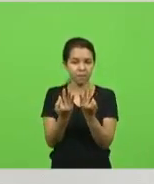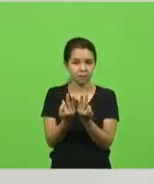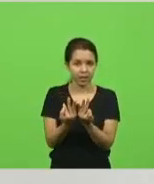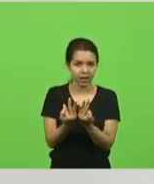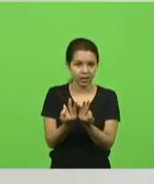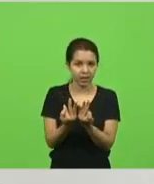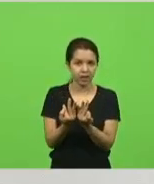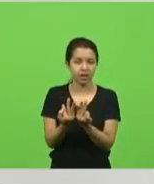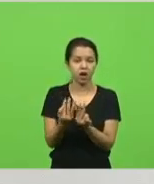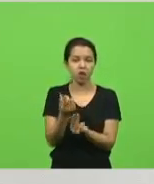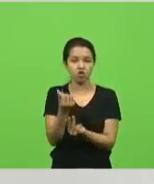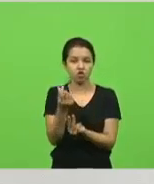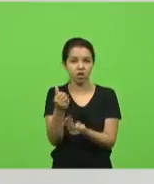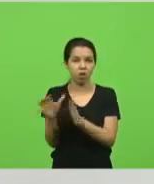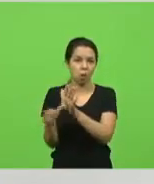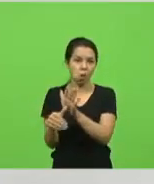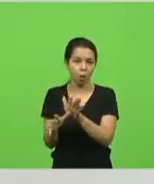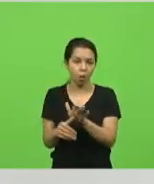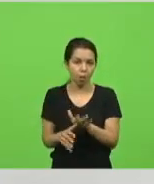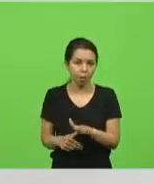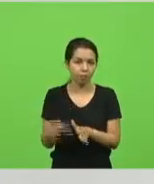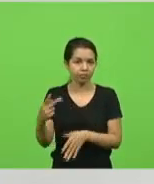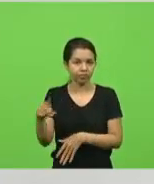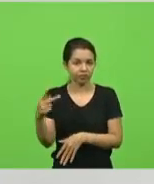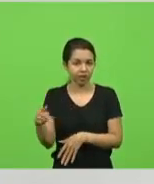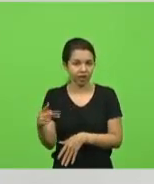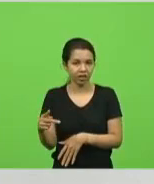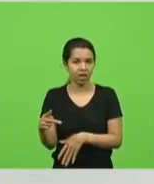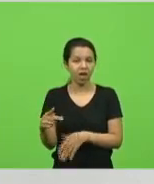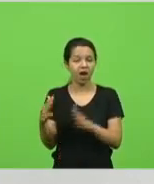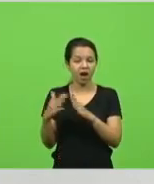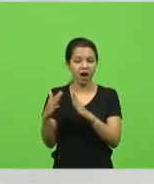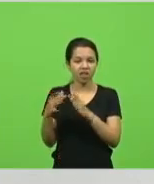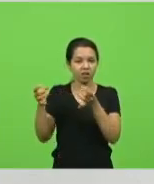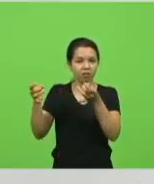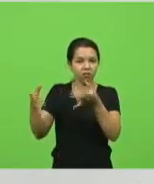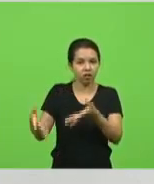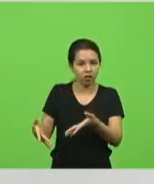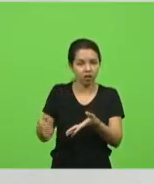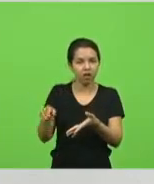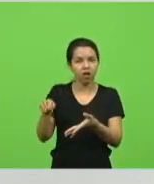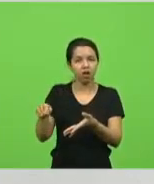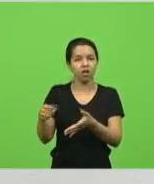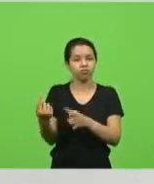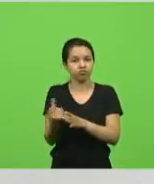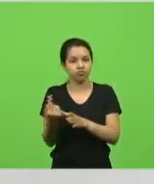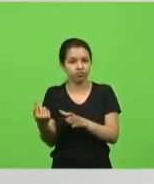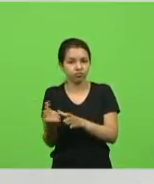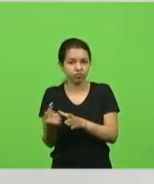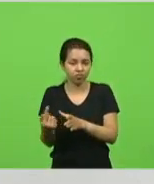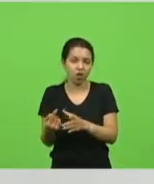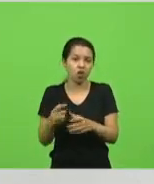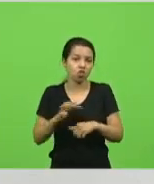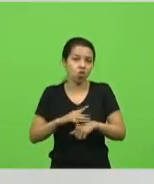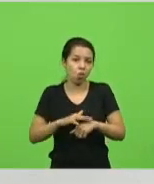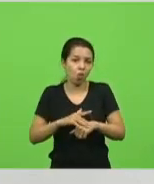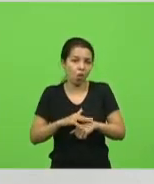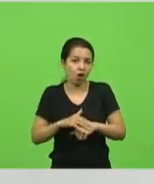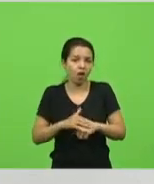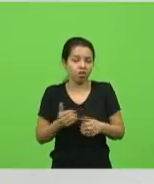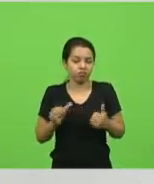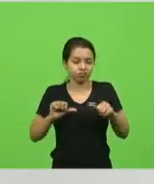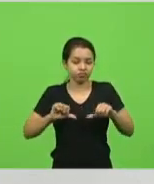Tubarão. E ele está sofrendo de uma doença degenerativa. Isso nos entristeceu muito. Na pandemia, os casos de agressão física,